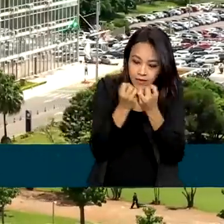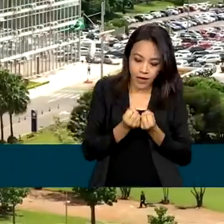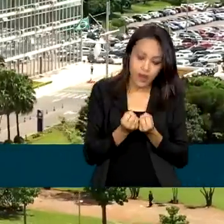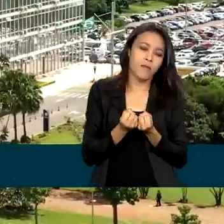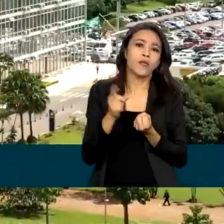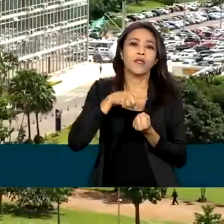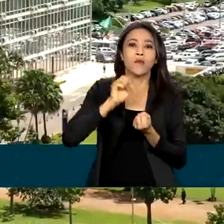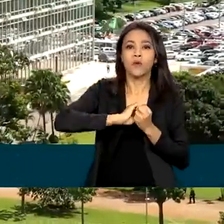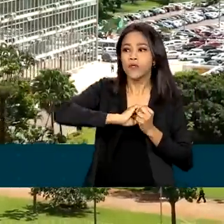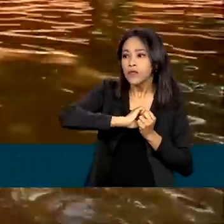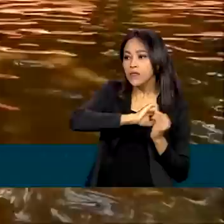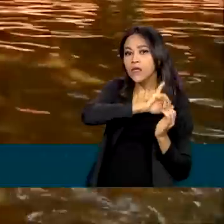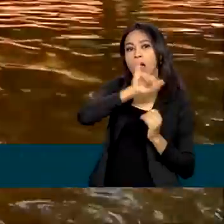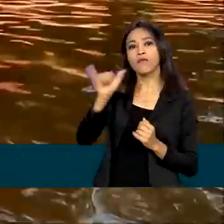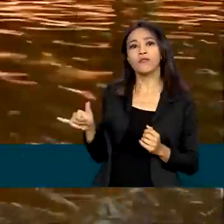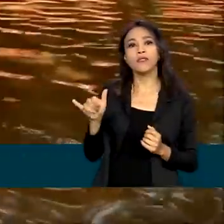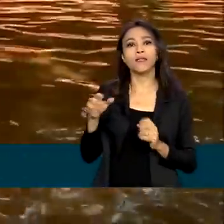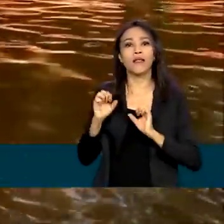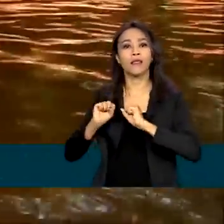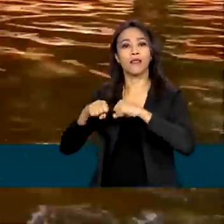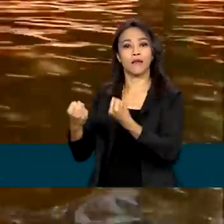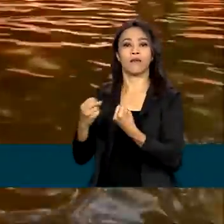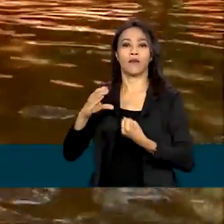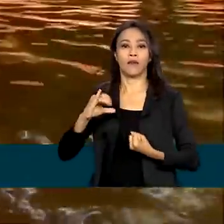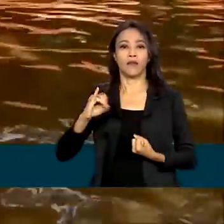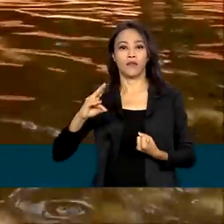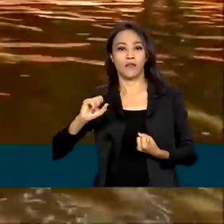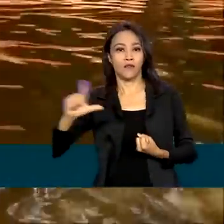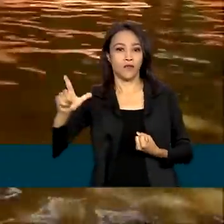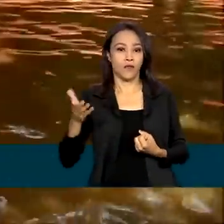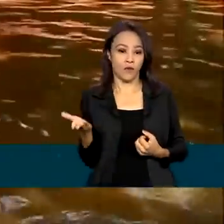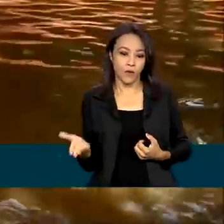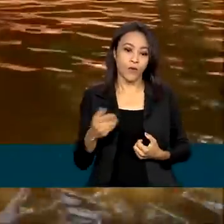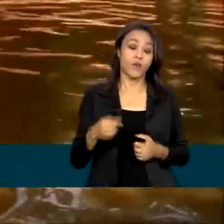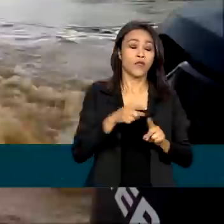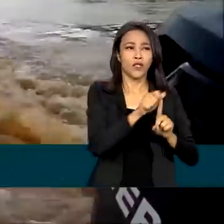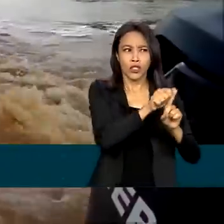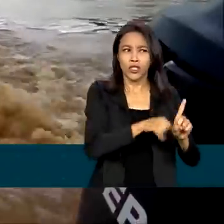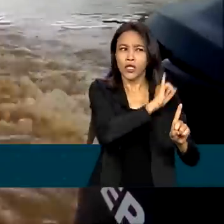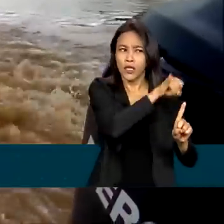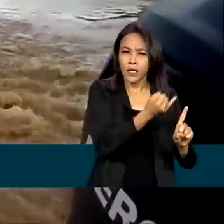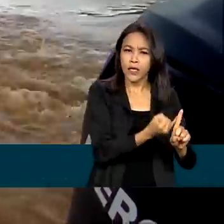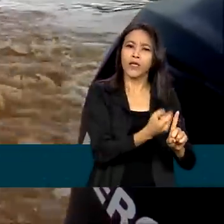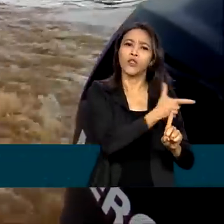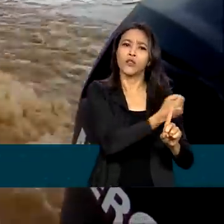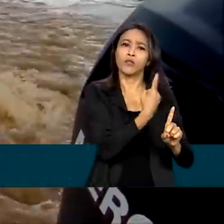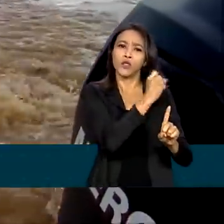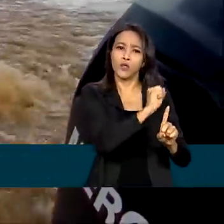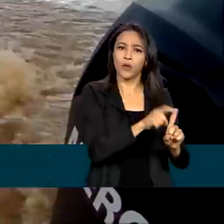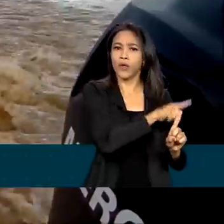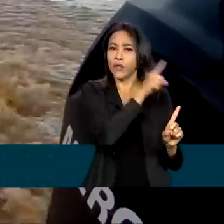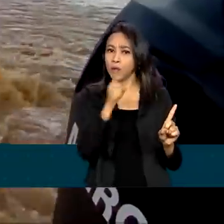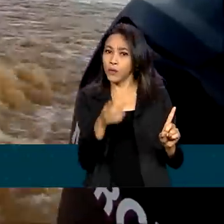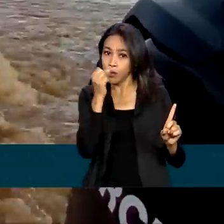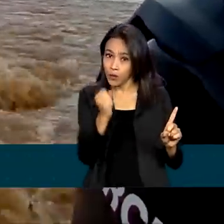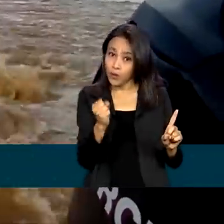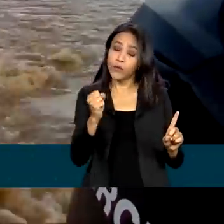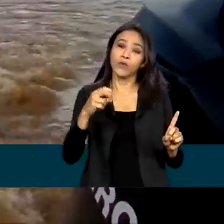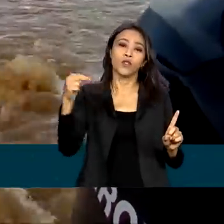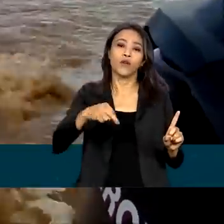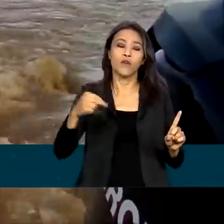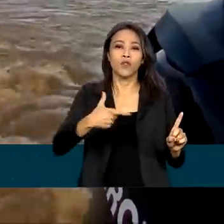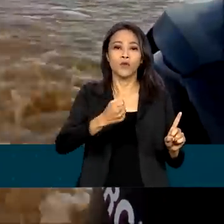para a Defesa Civil. Entre 1 de janeiro de 2018 e 8 de novembro de 2022, foram